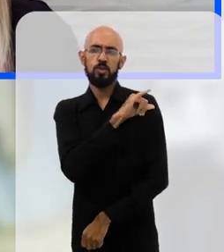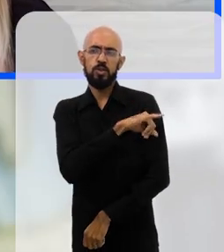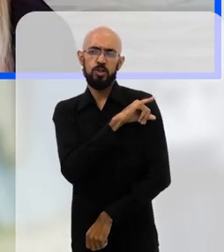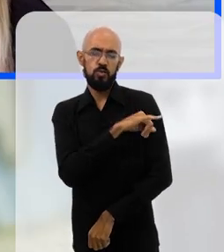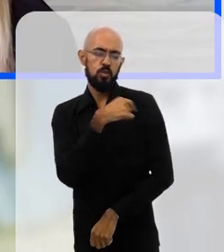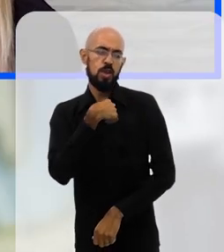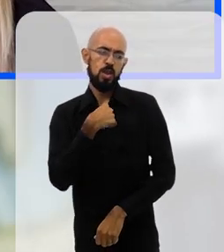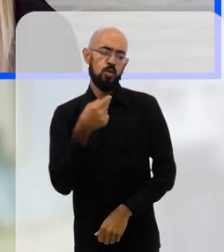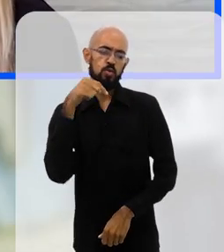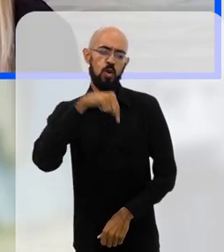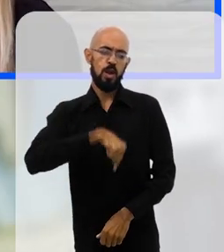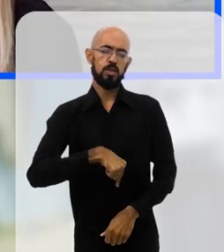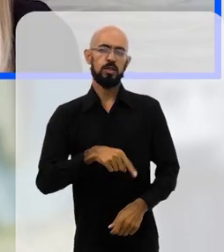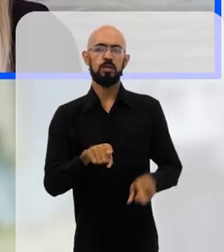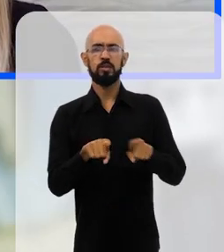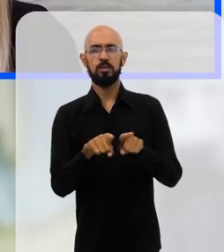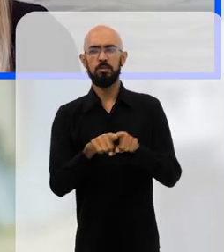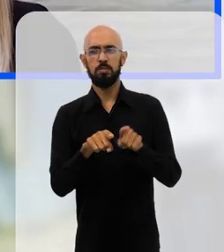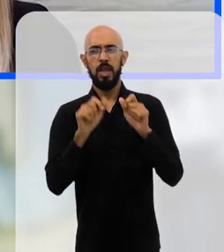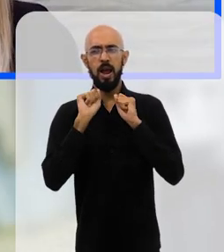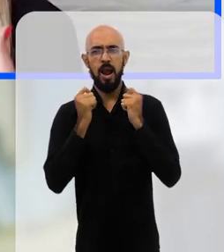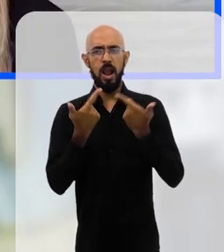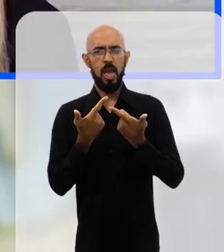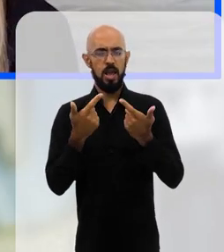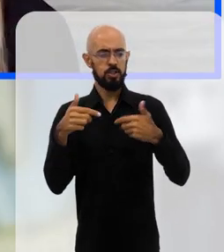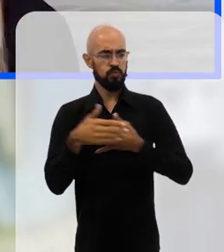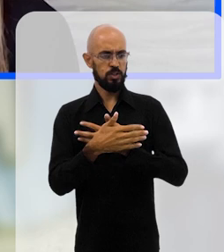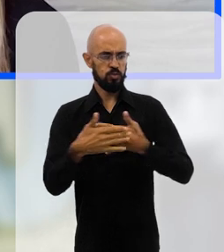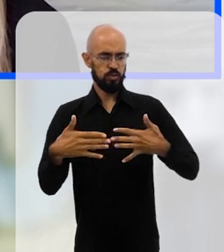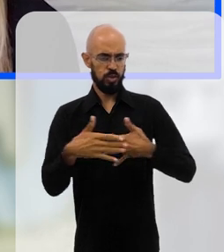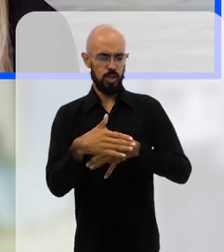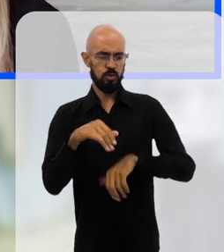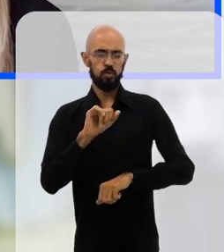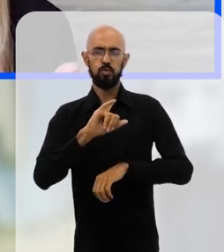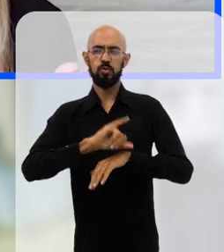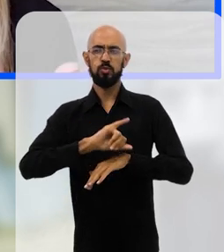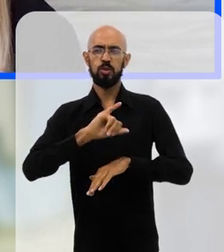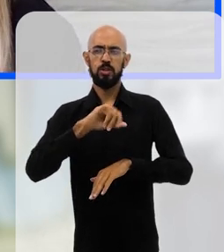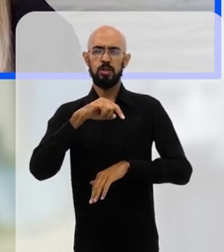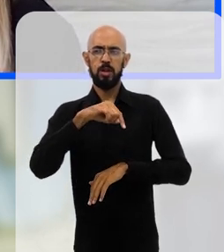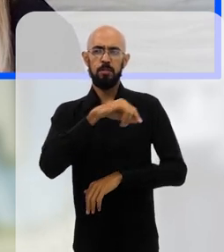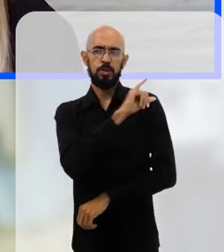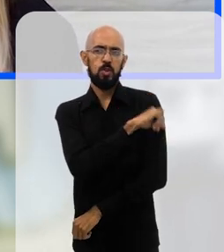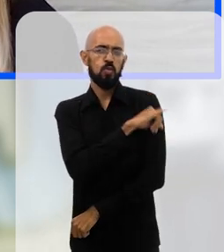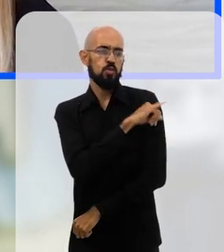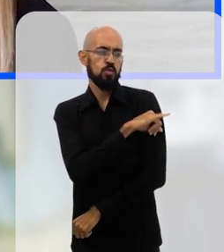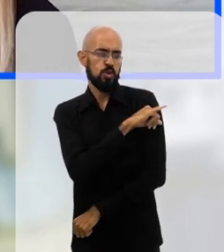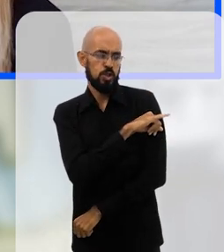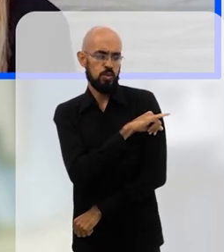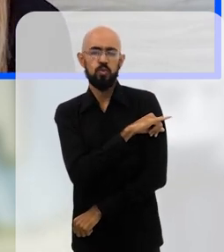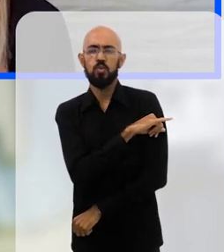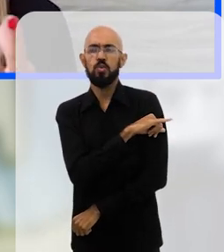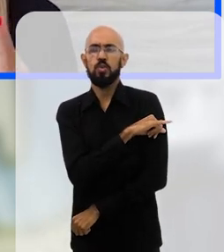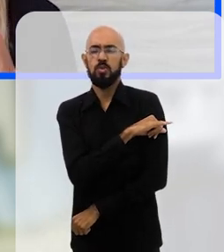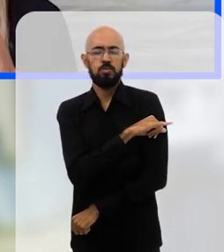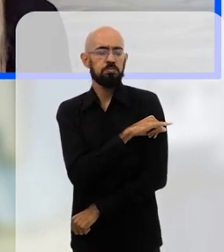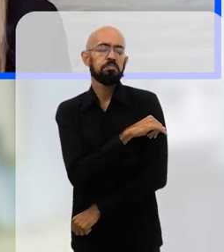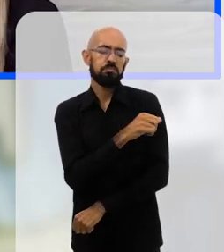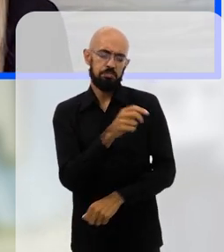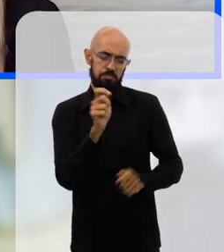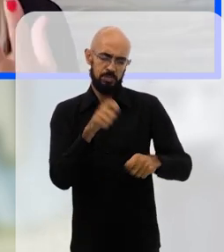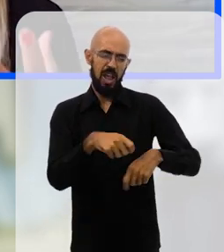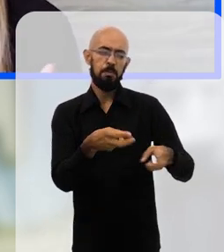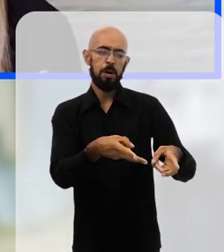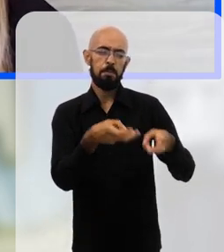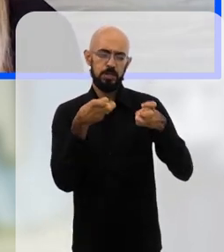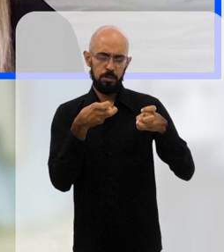Aqui no Rio de Janeiro, eu que estou no Rio de Janeiro, a alerje fica no centro do Rio e eu que frequento ali o centro do Rio também, é inegável,